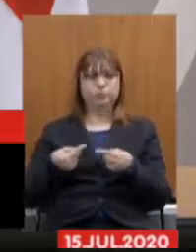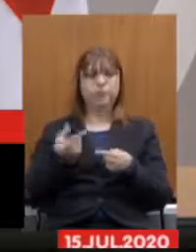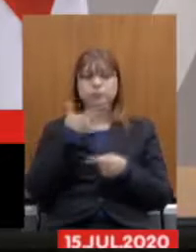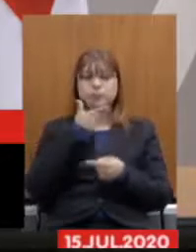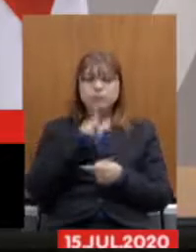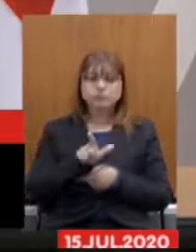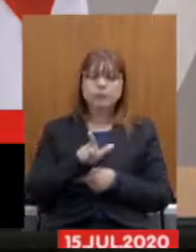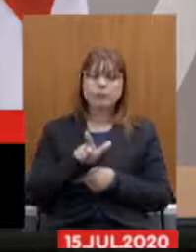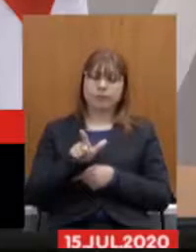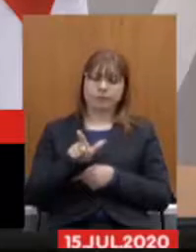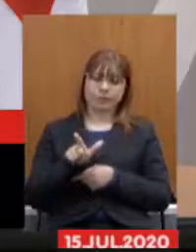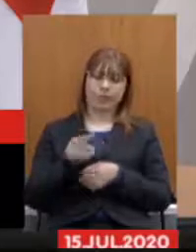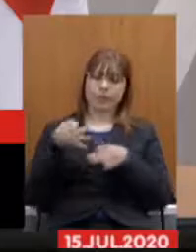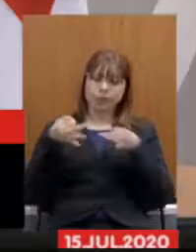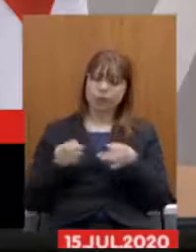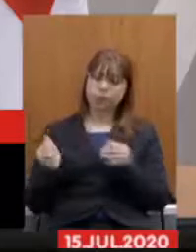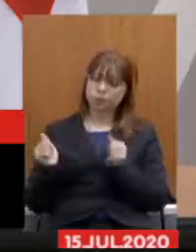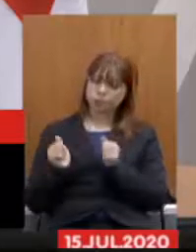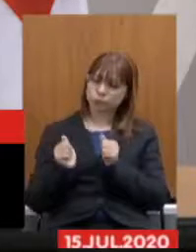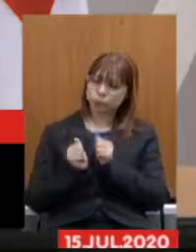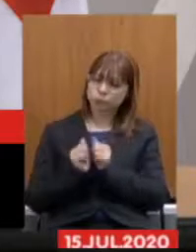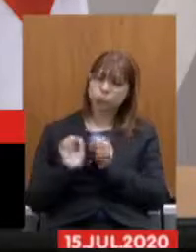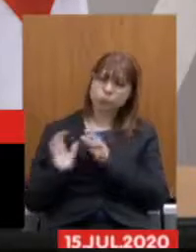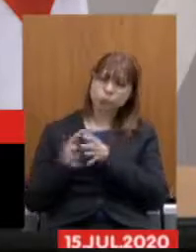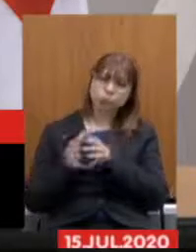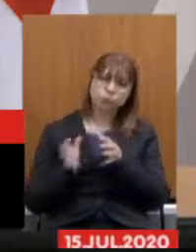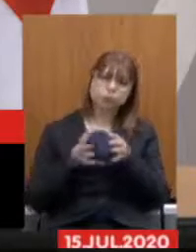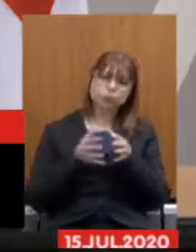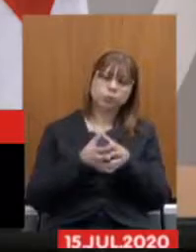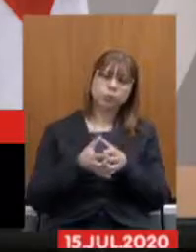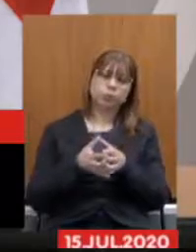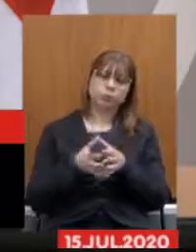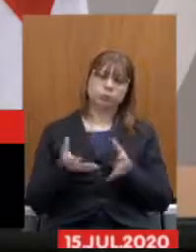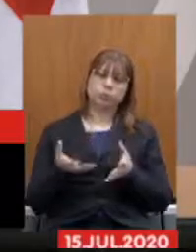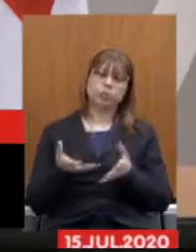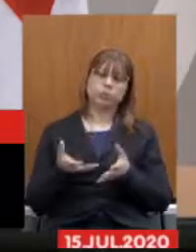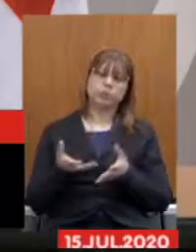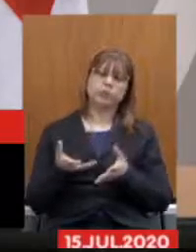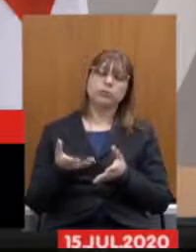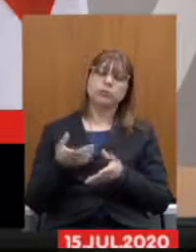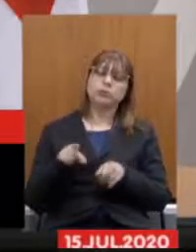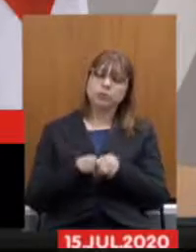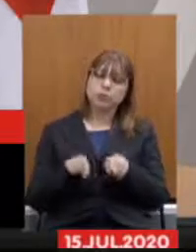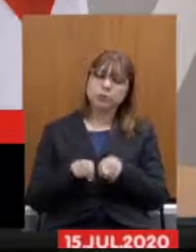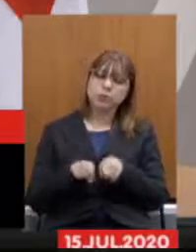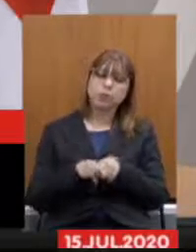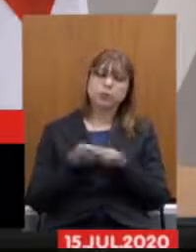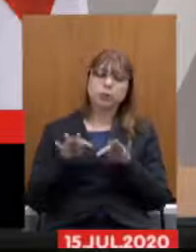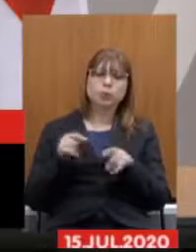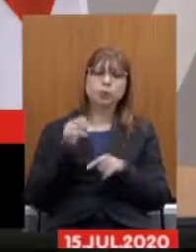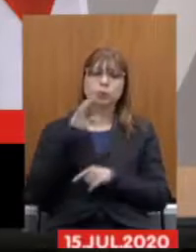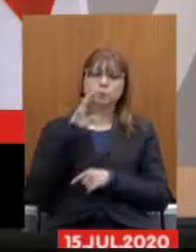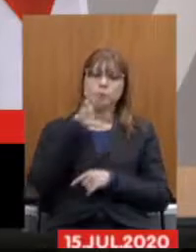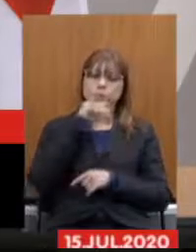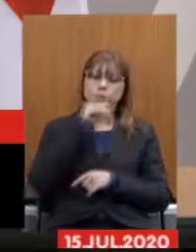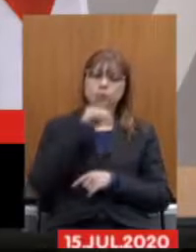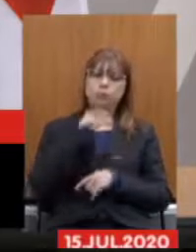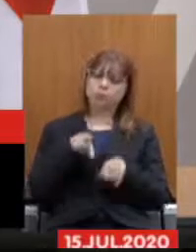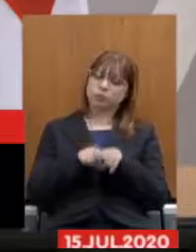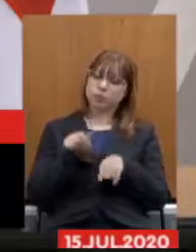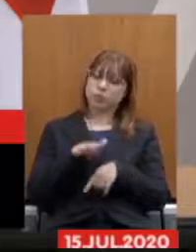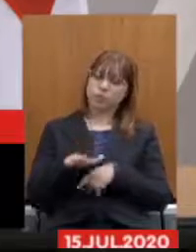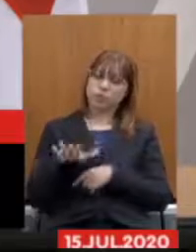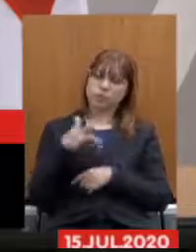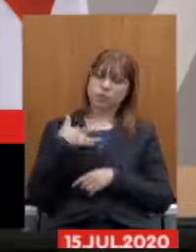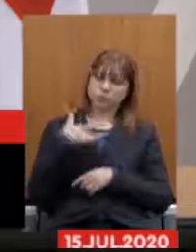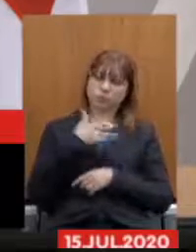discussão devido com o conjunto das entidades do funcionalismo envolvendo inclusive os trabalhadores da saúde se